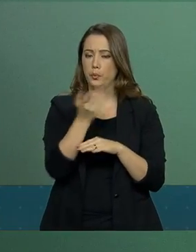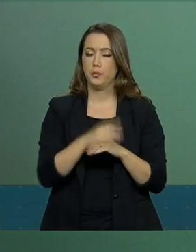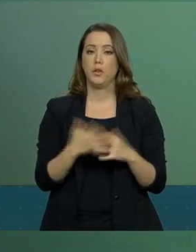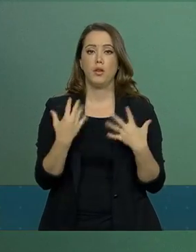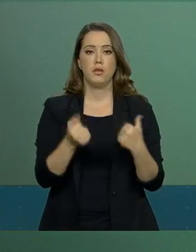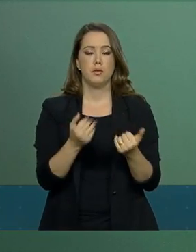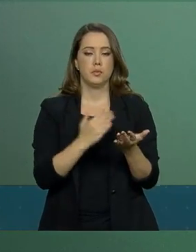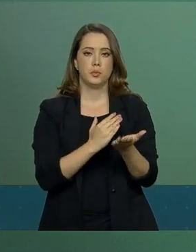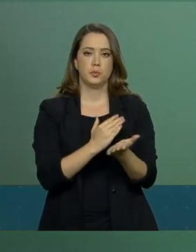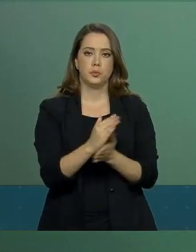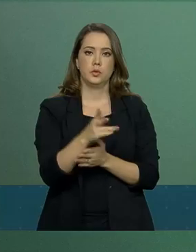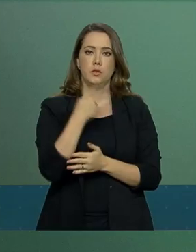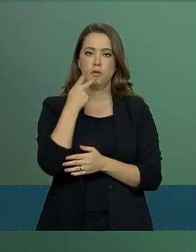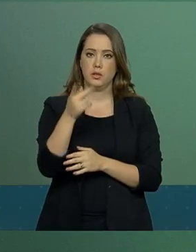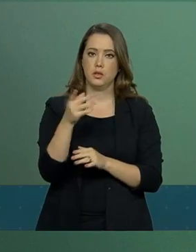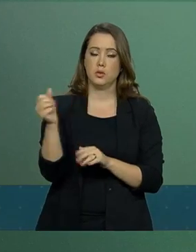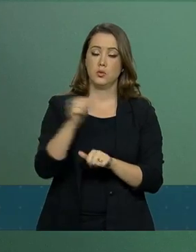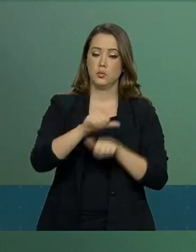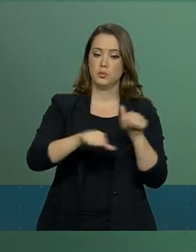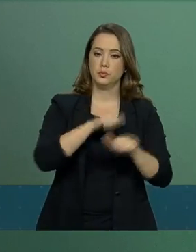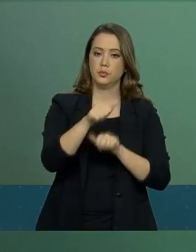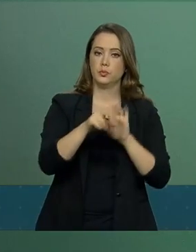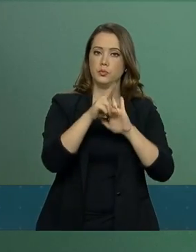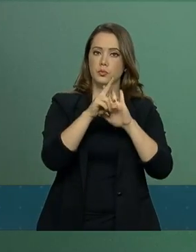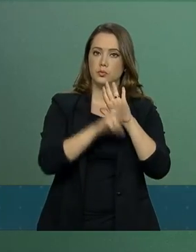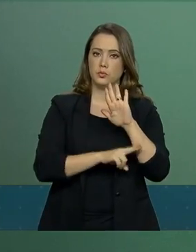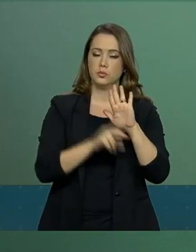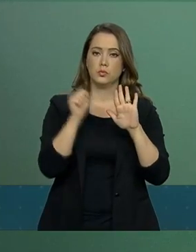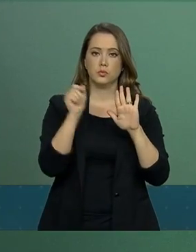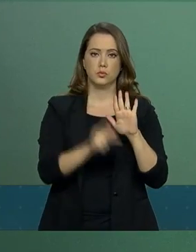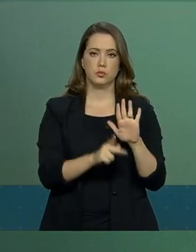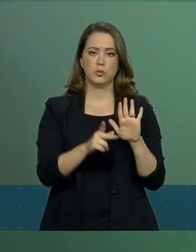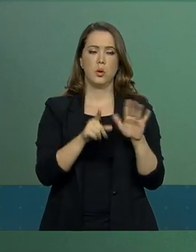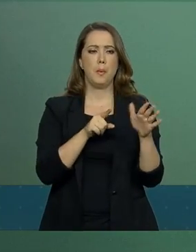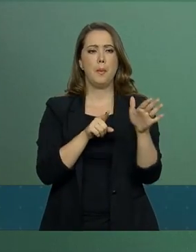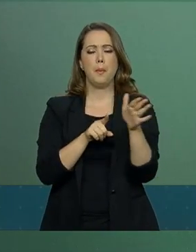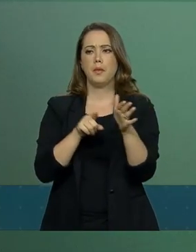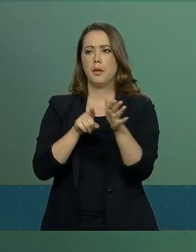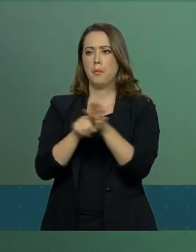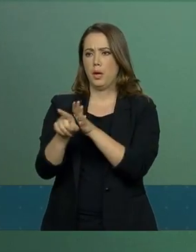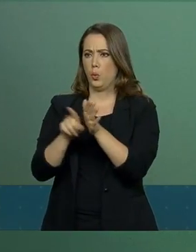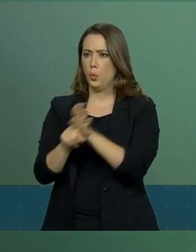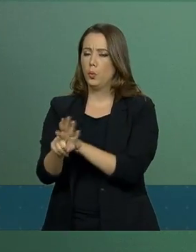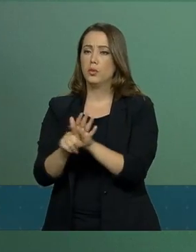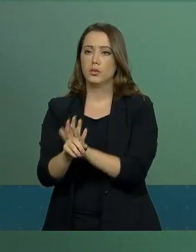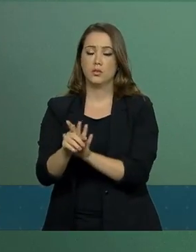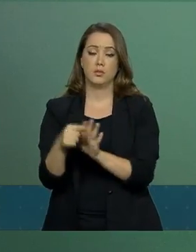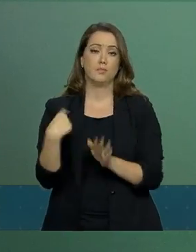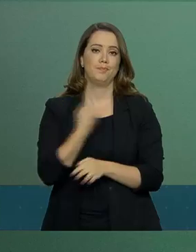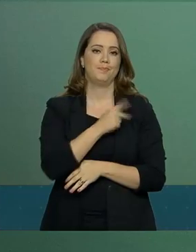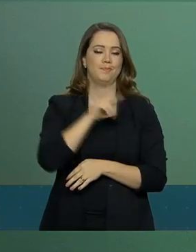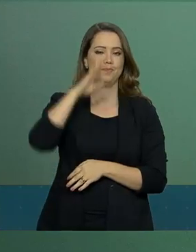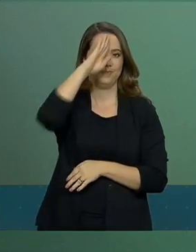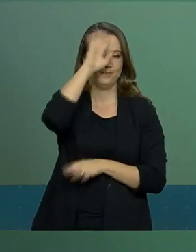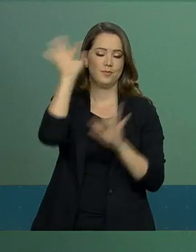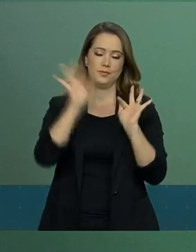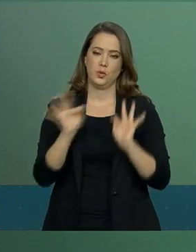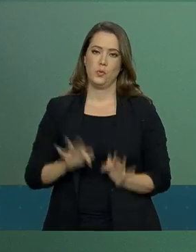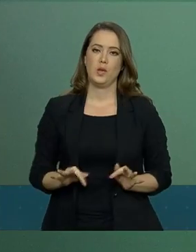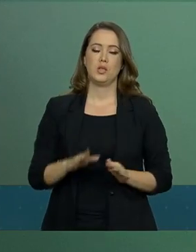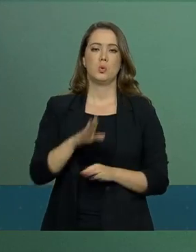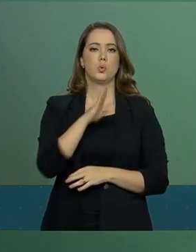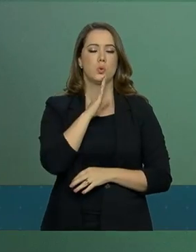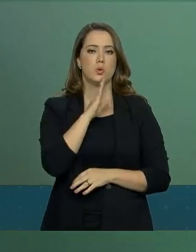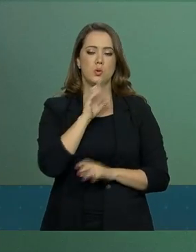Previdência, algumas perguntas. Nosso Presidente está bastante feliz e reconheceu